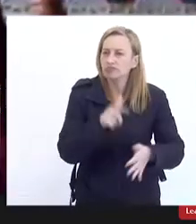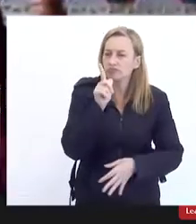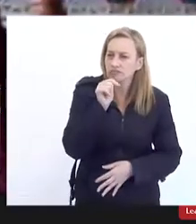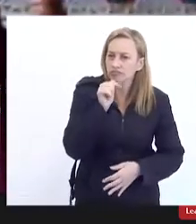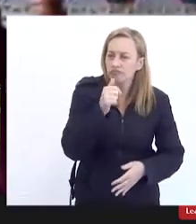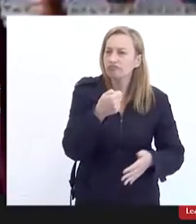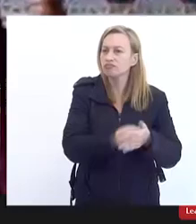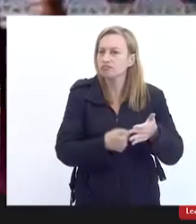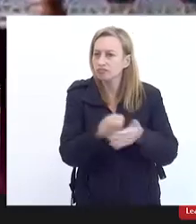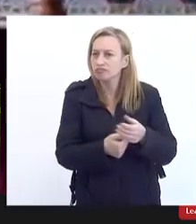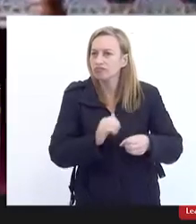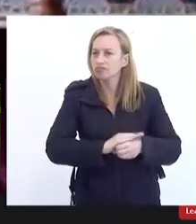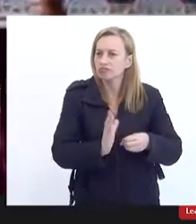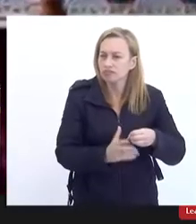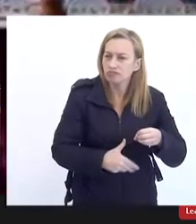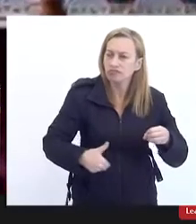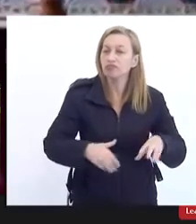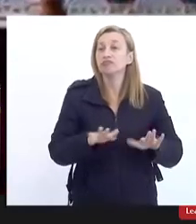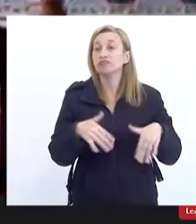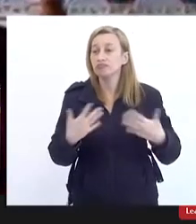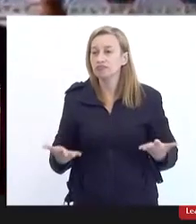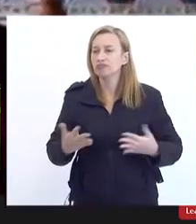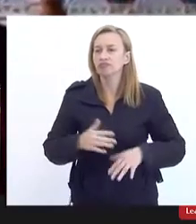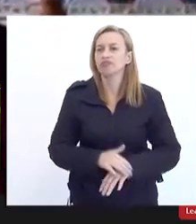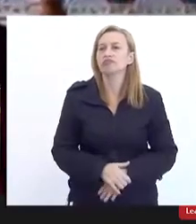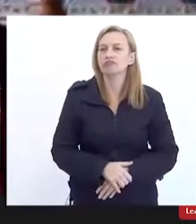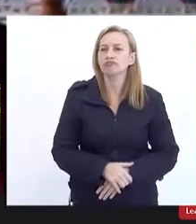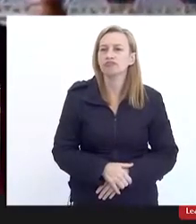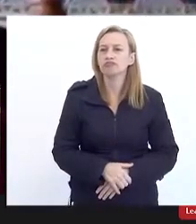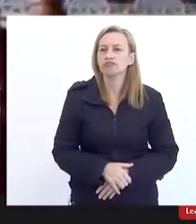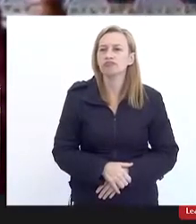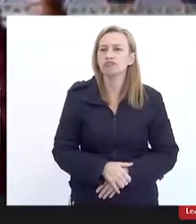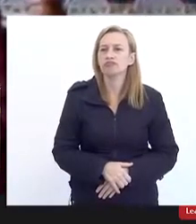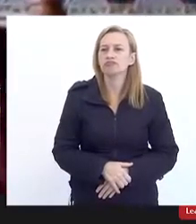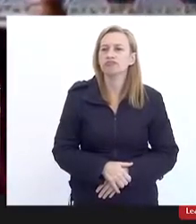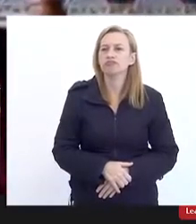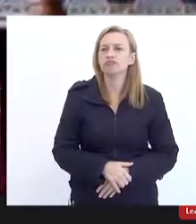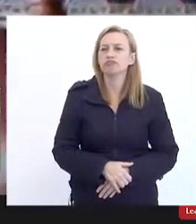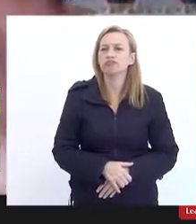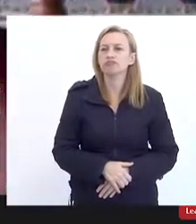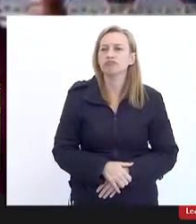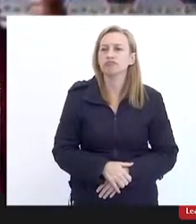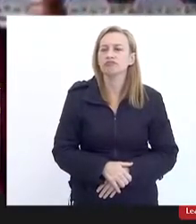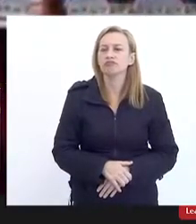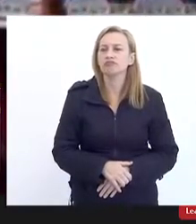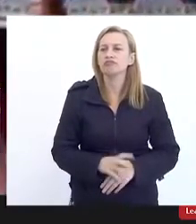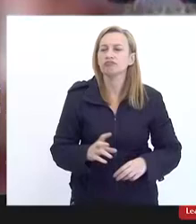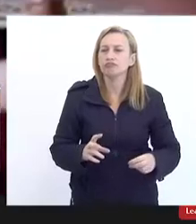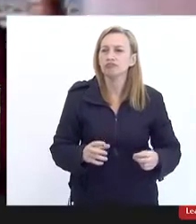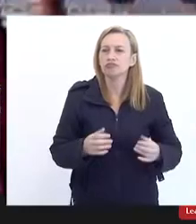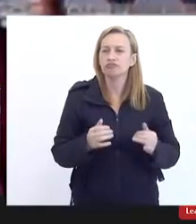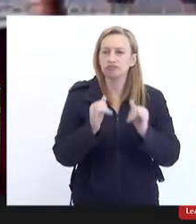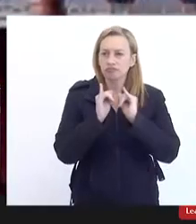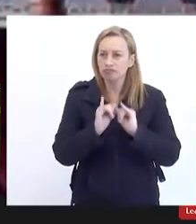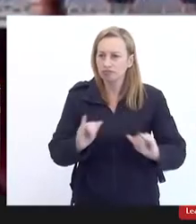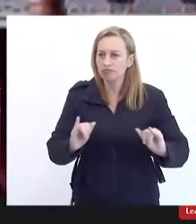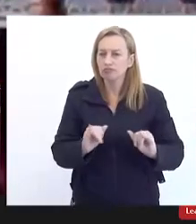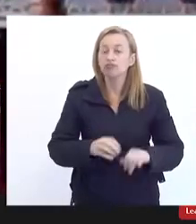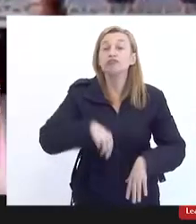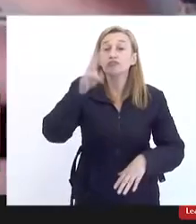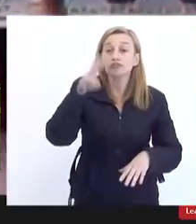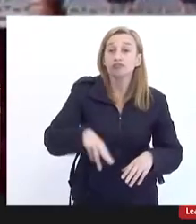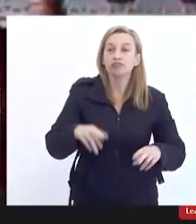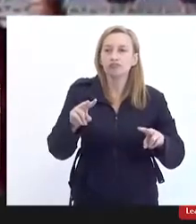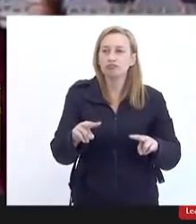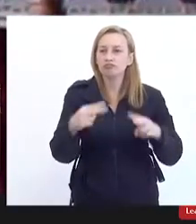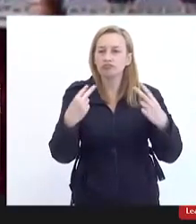pelo saneamento então chamar e conclamar a quem está nos assistindo